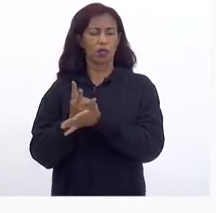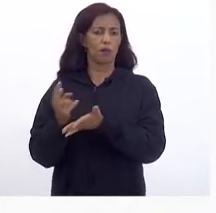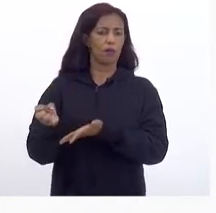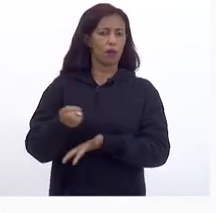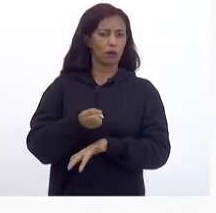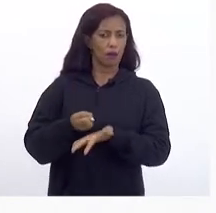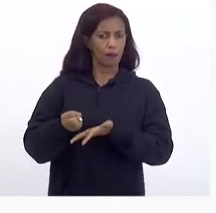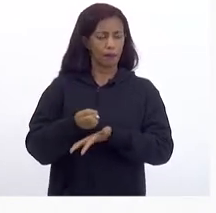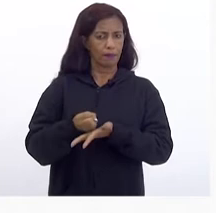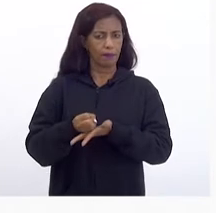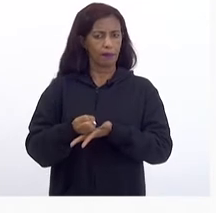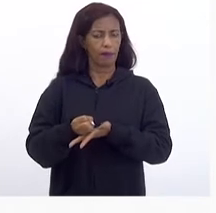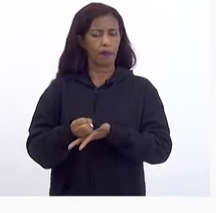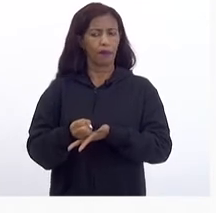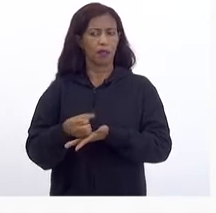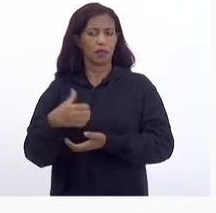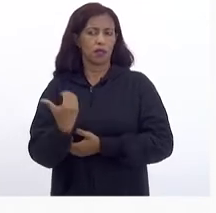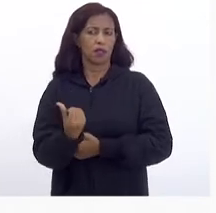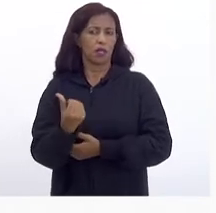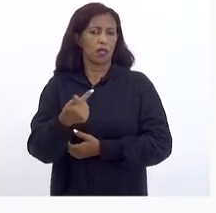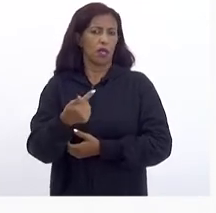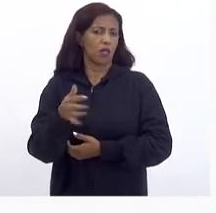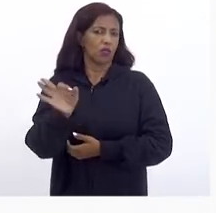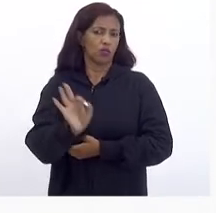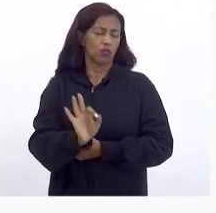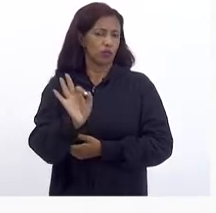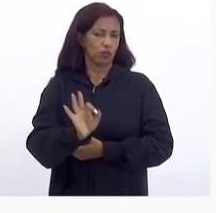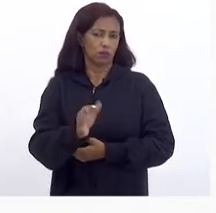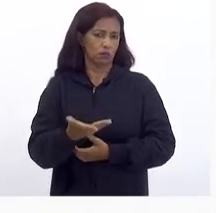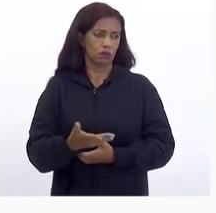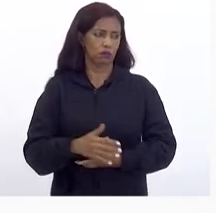6 7%